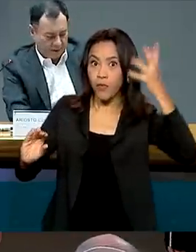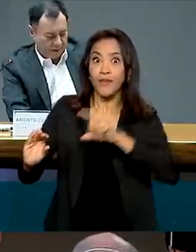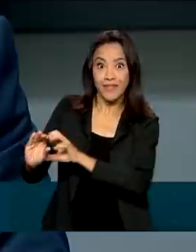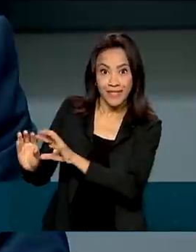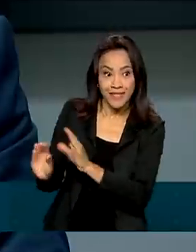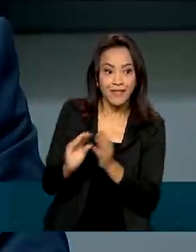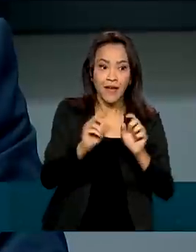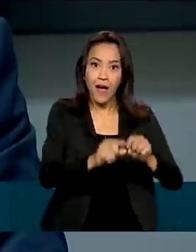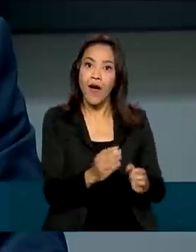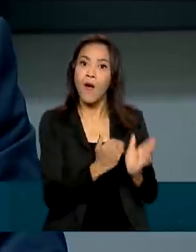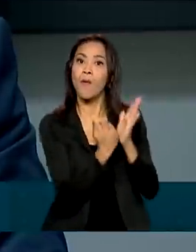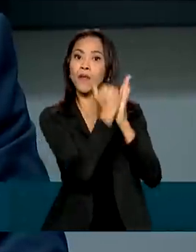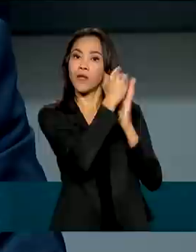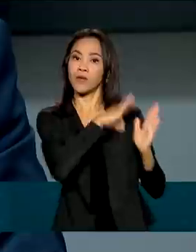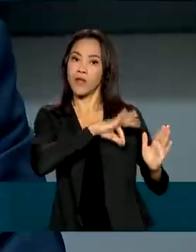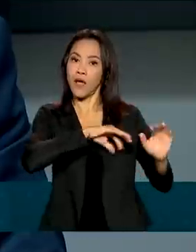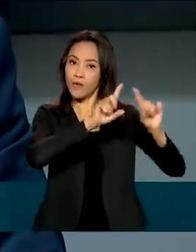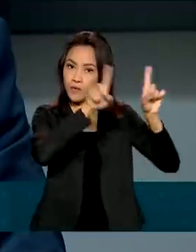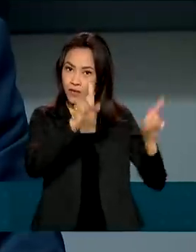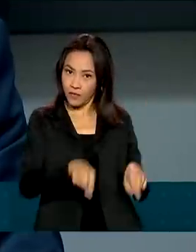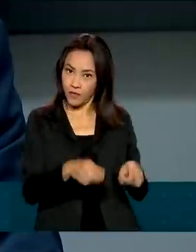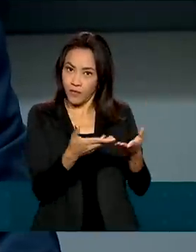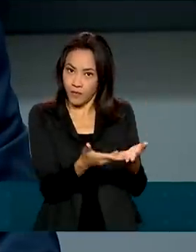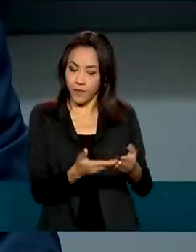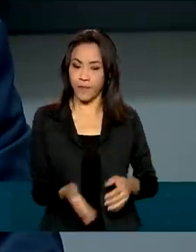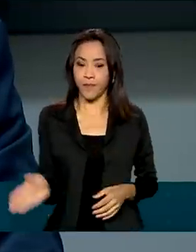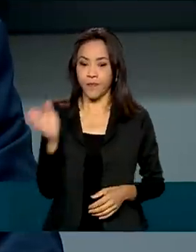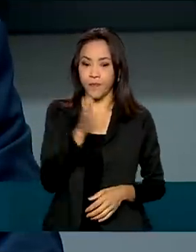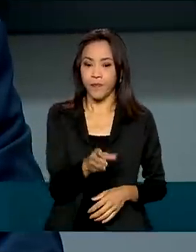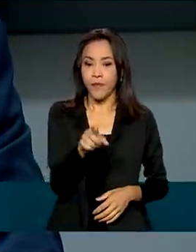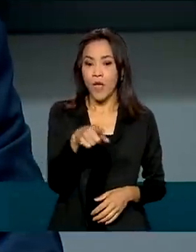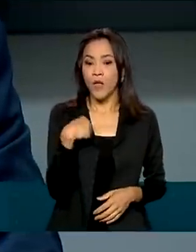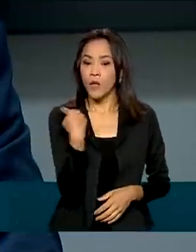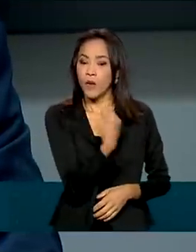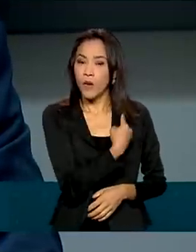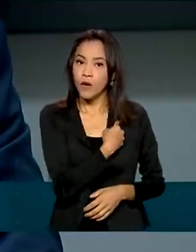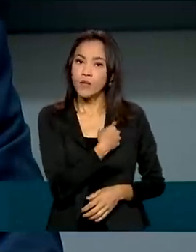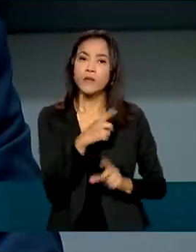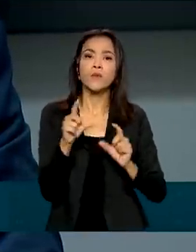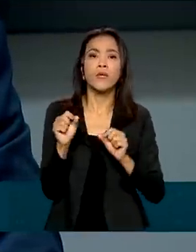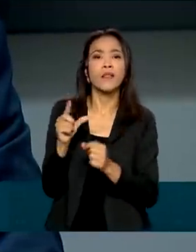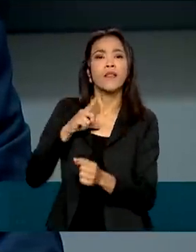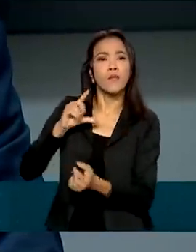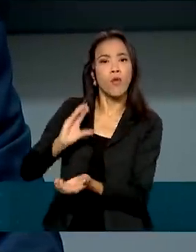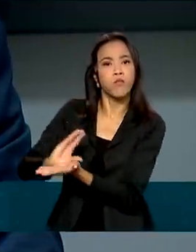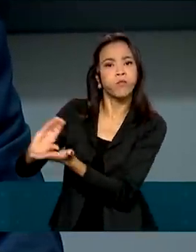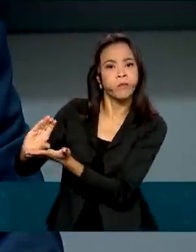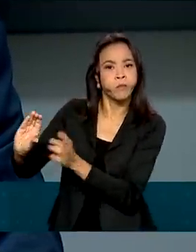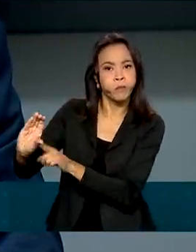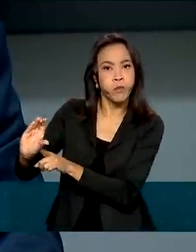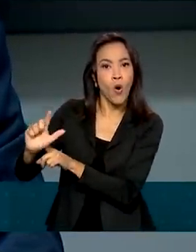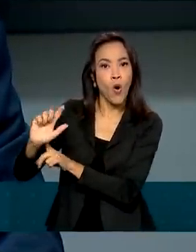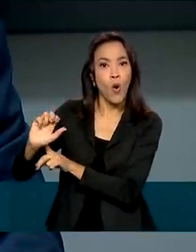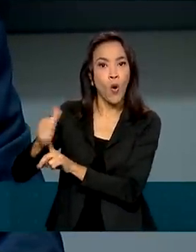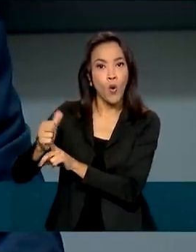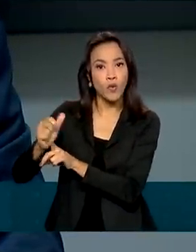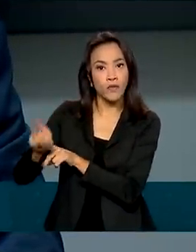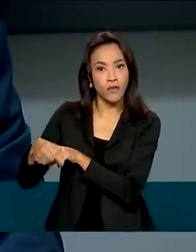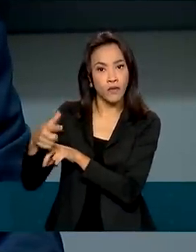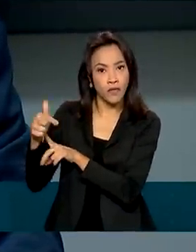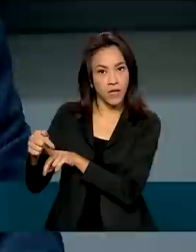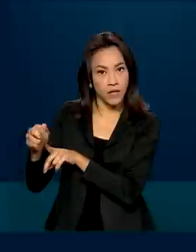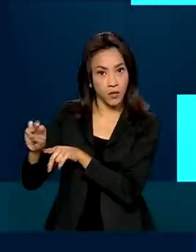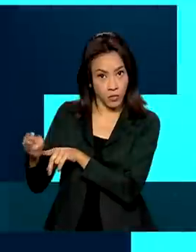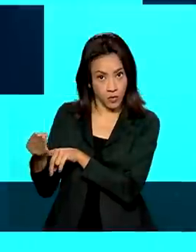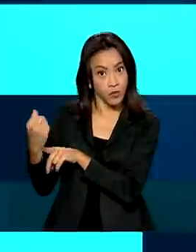ano que vem. Nós incluímos na nossa estimativa de despesa de pessoal uma reserva de R$ 11,7 bilhões para o próximo